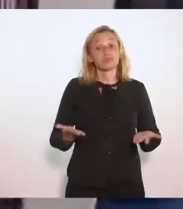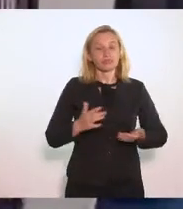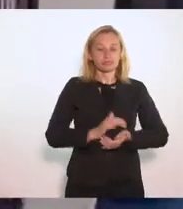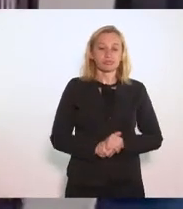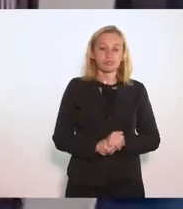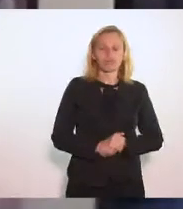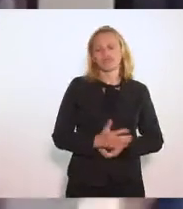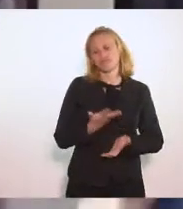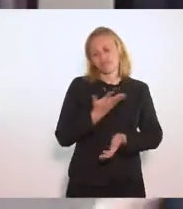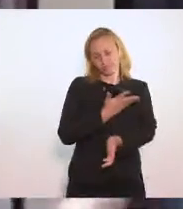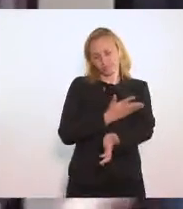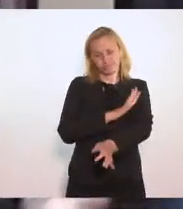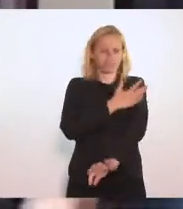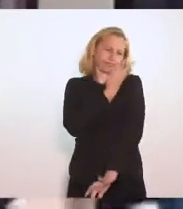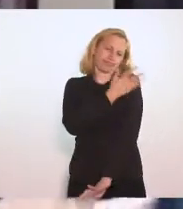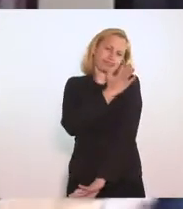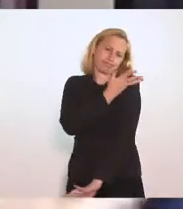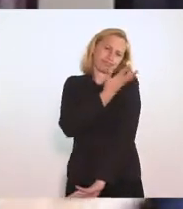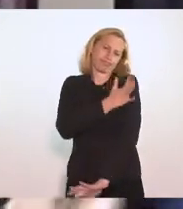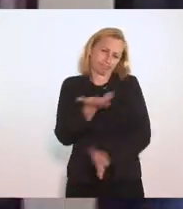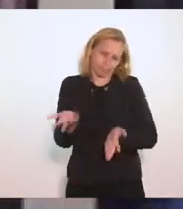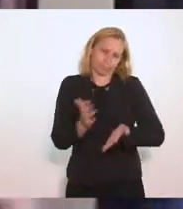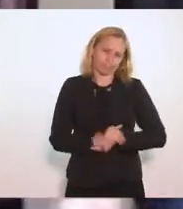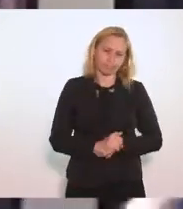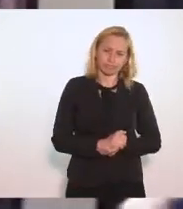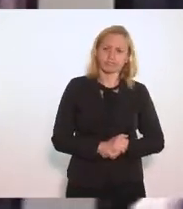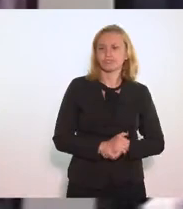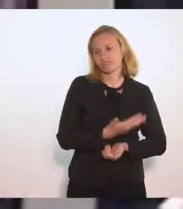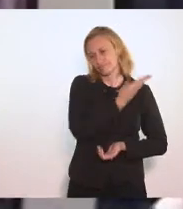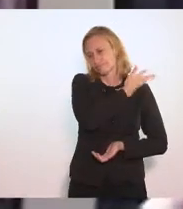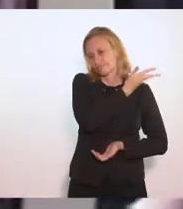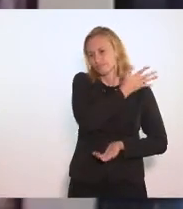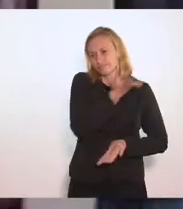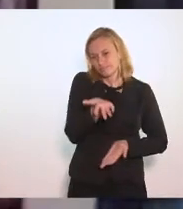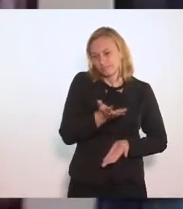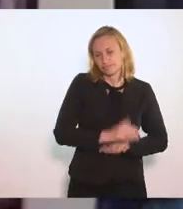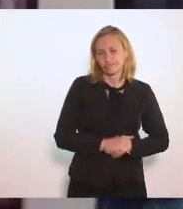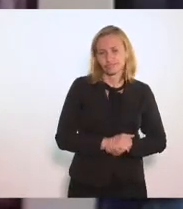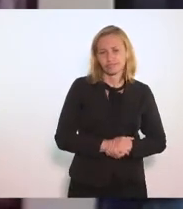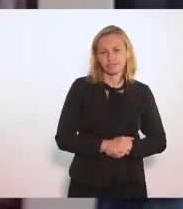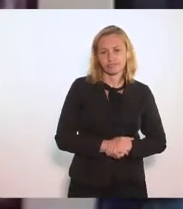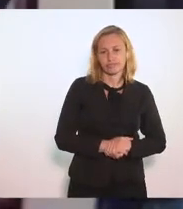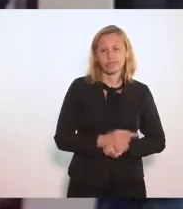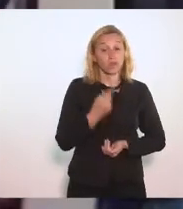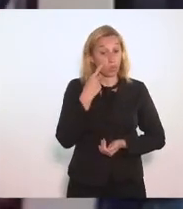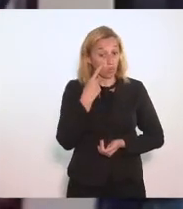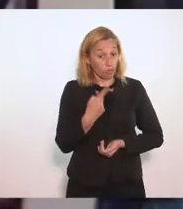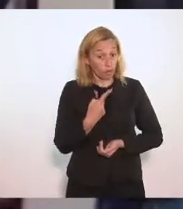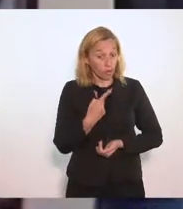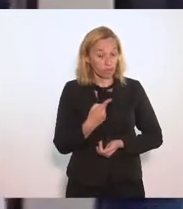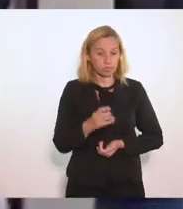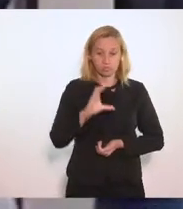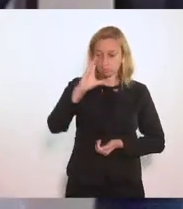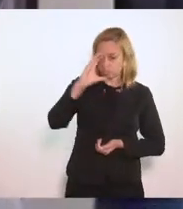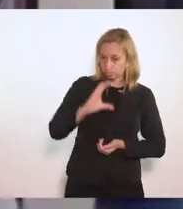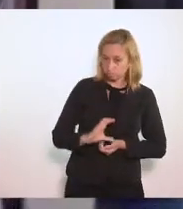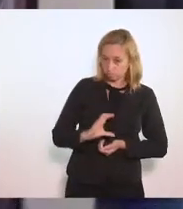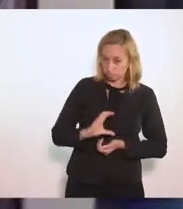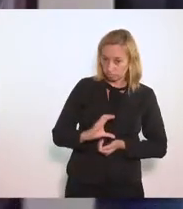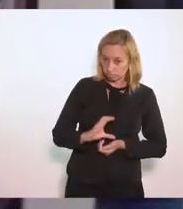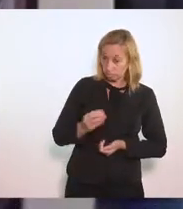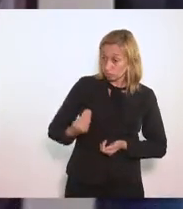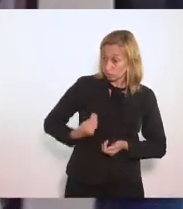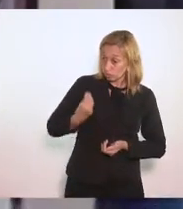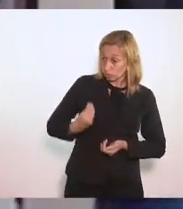invado De preconceitos É invado De preconceitos Ora Se eu estou Vendo Que o cidadão Ele